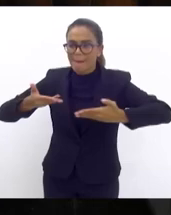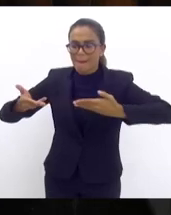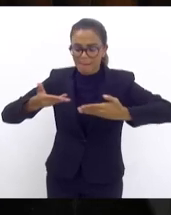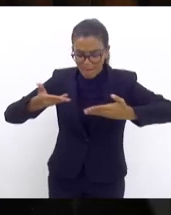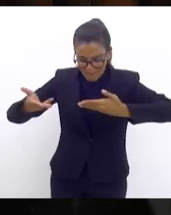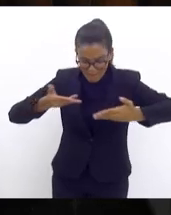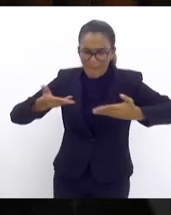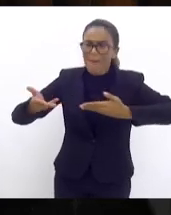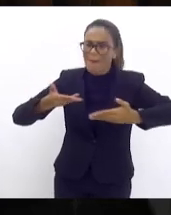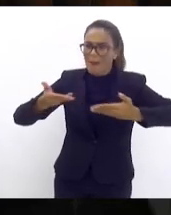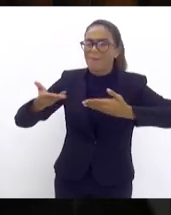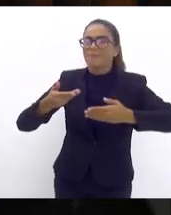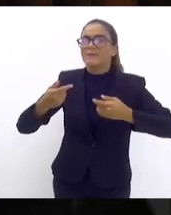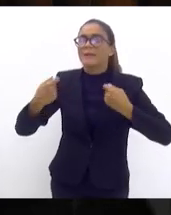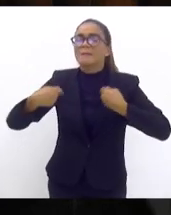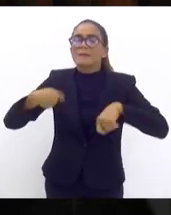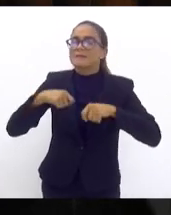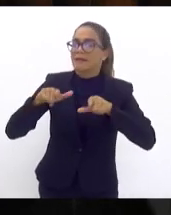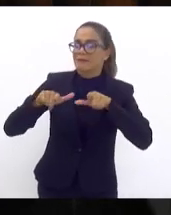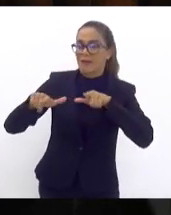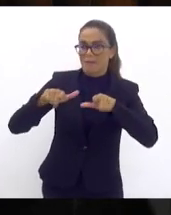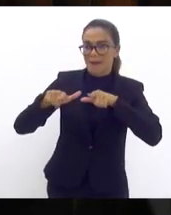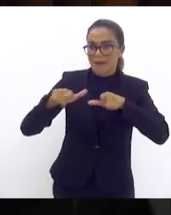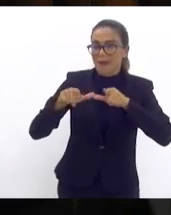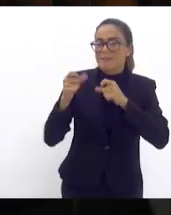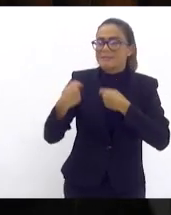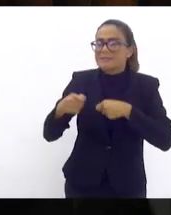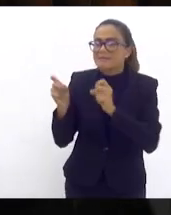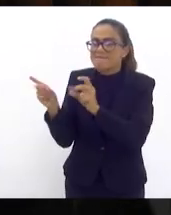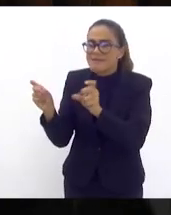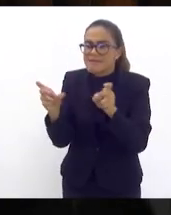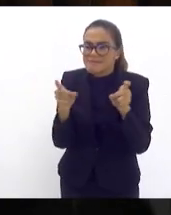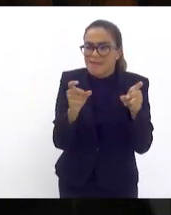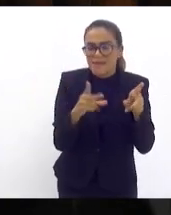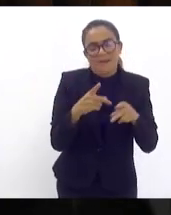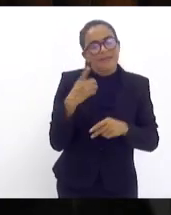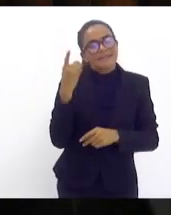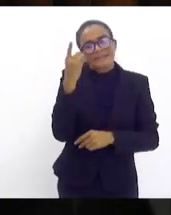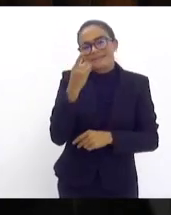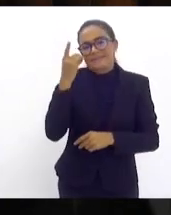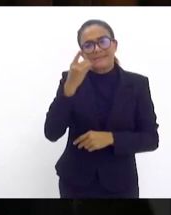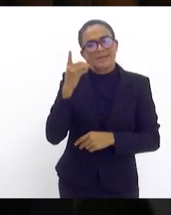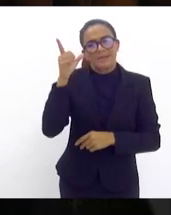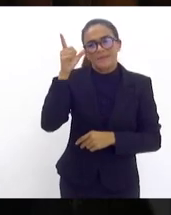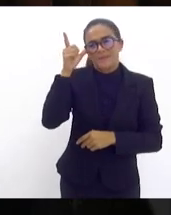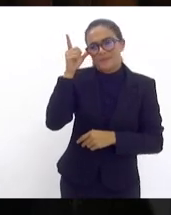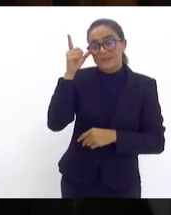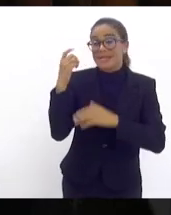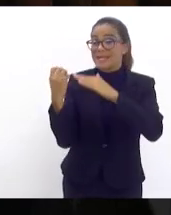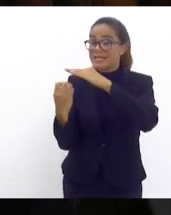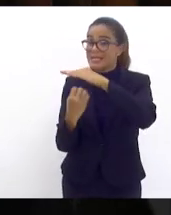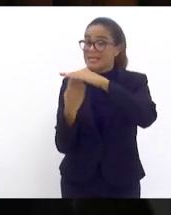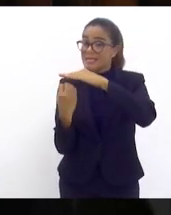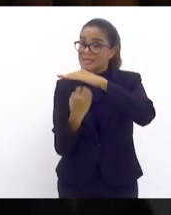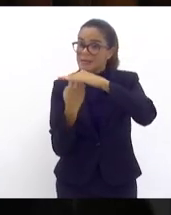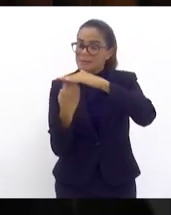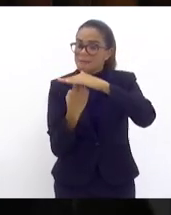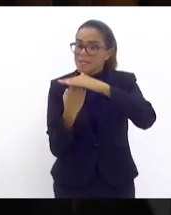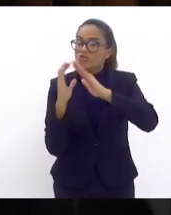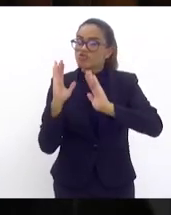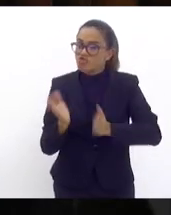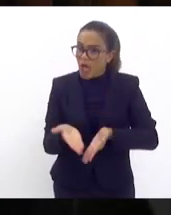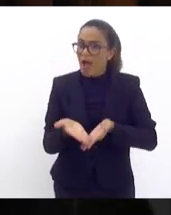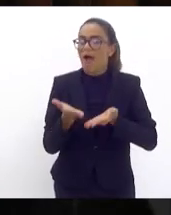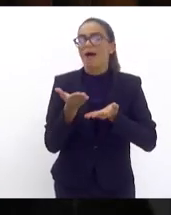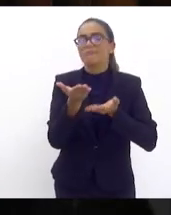dos seus negócios deputada Lucinha pessoas essas empresas essas que foram atingidas duas vezes